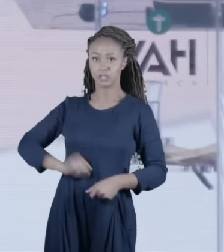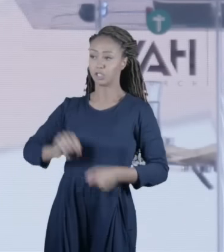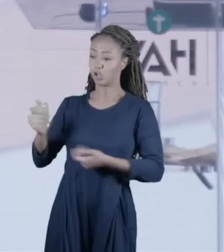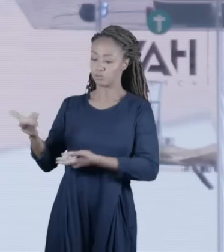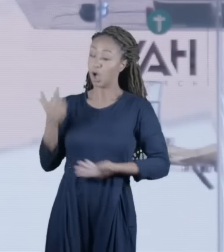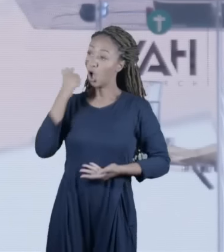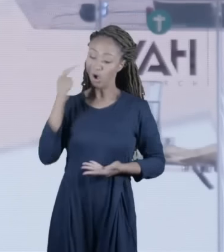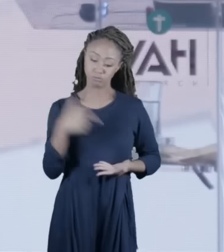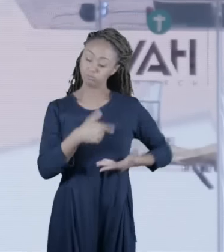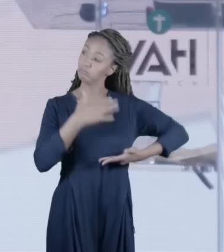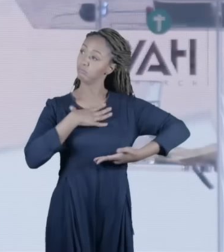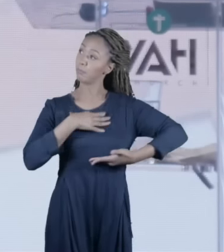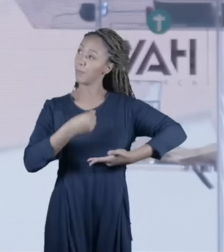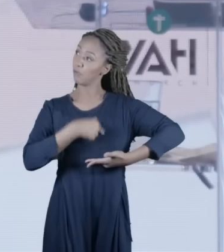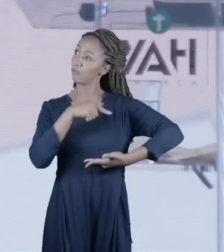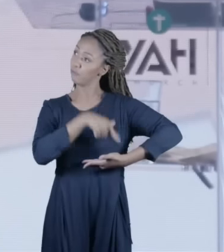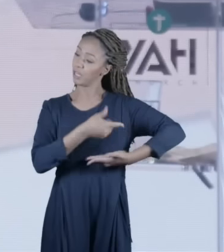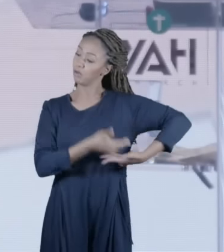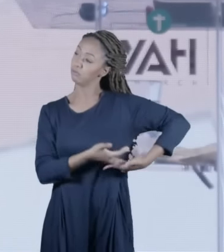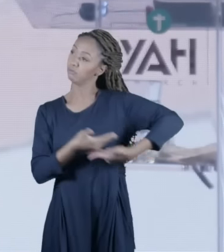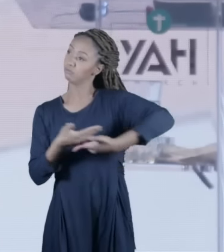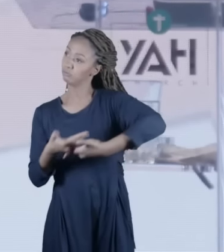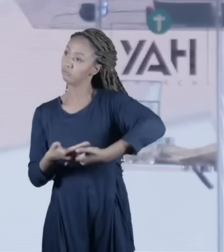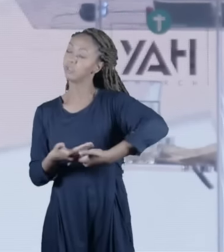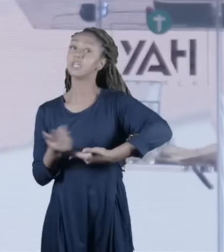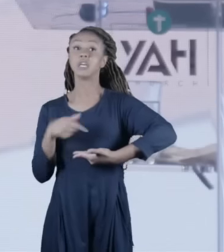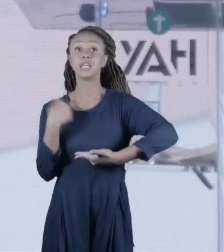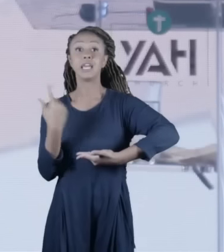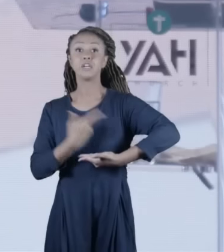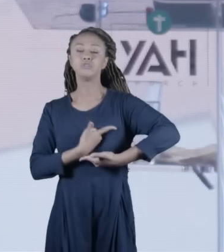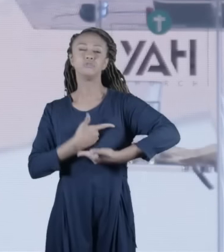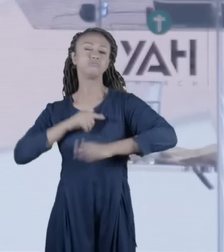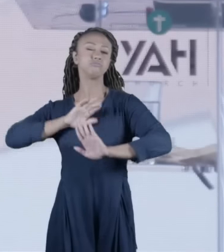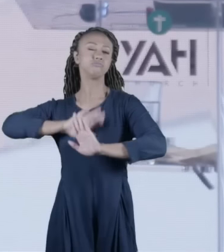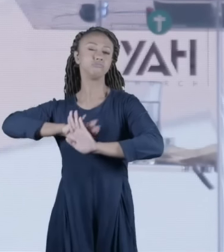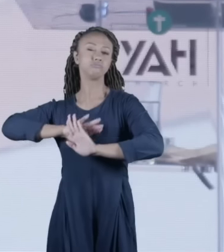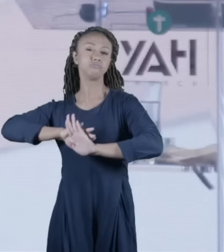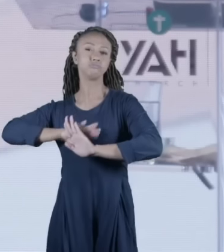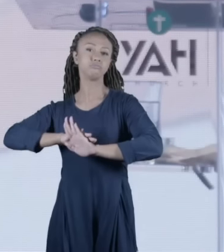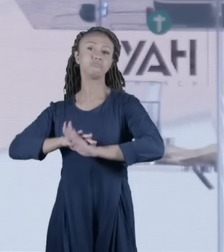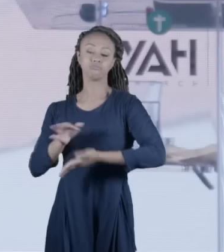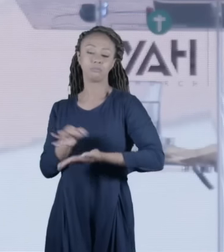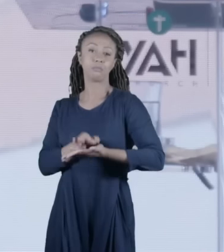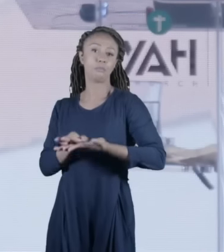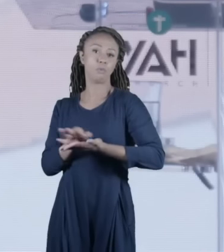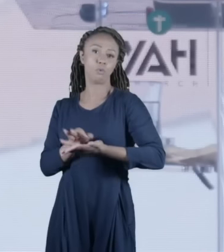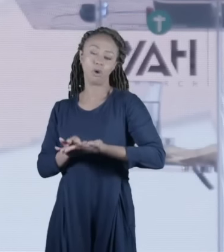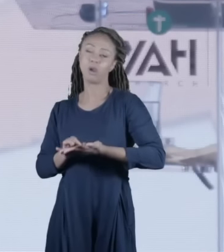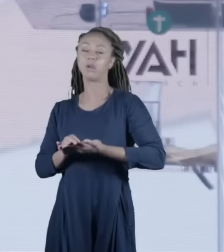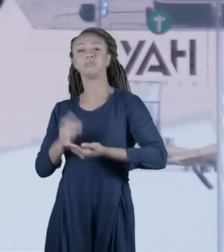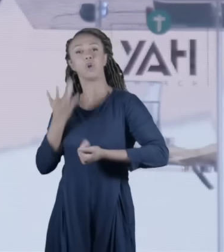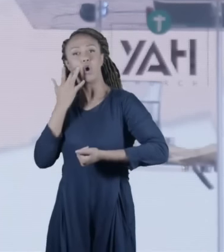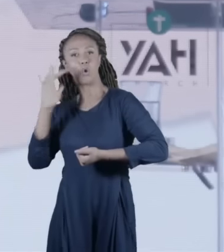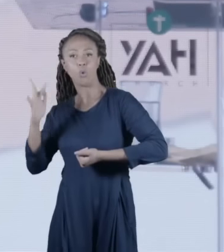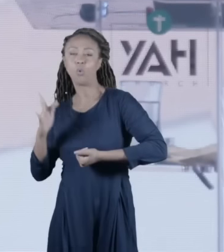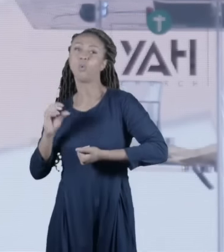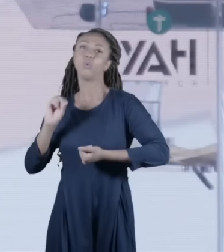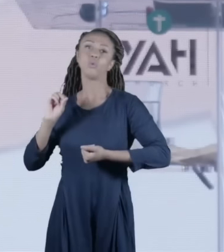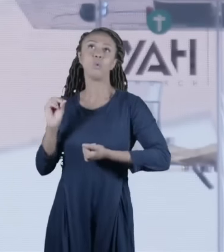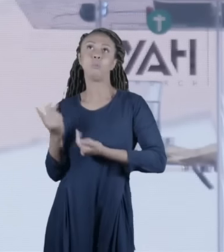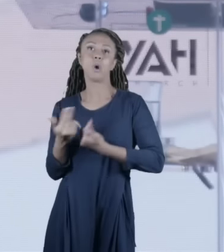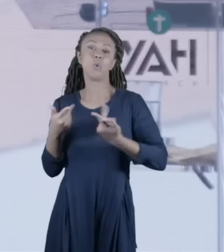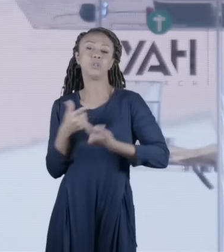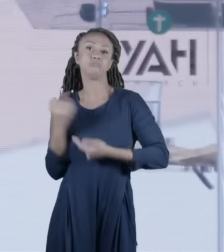esse aqui é o meu filho se vai ser apresentado se vai entregar simbolicamente as moedas ou ouro ou alguma coisa de um valor